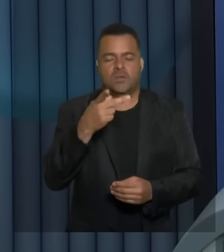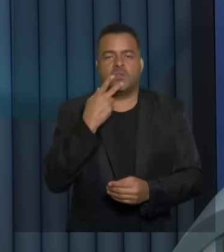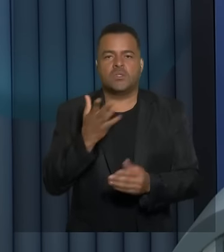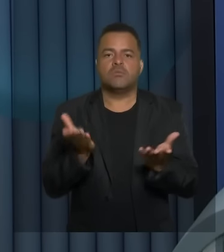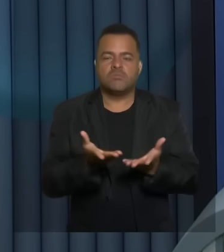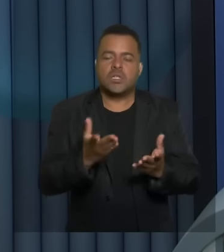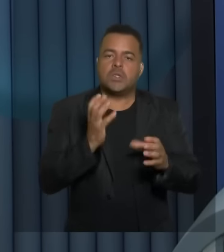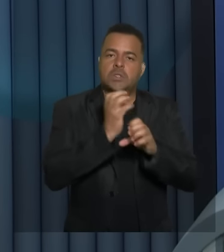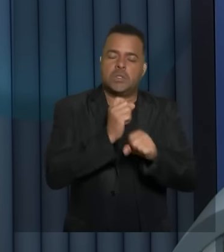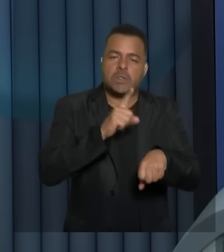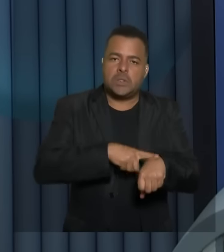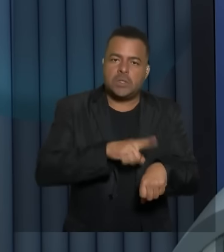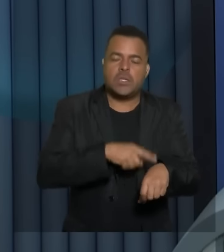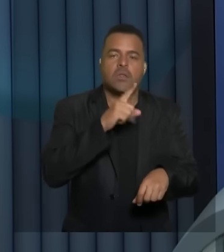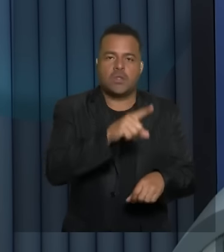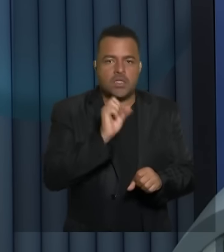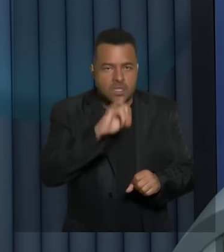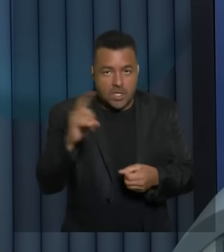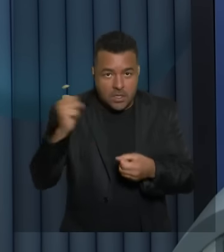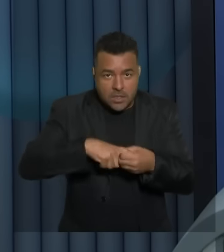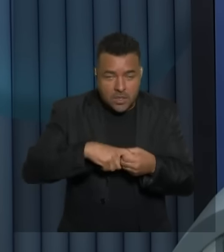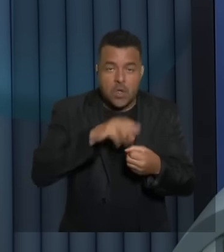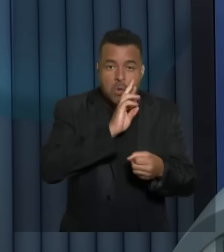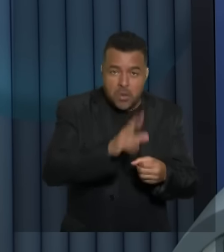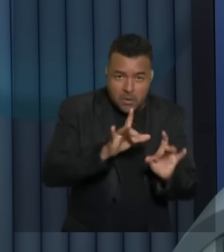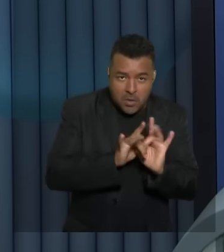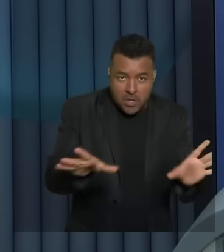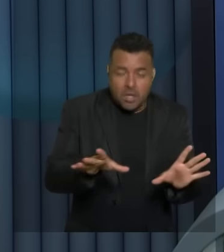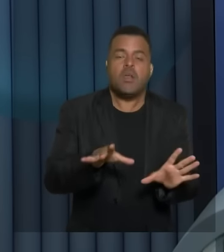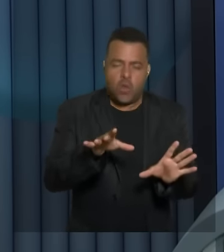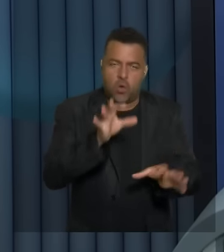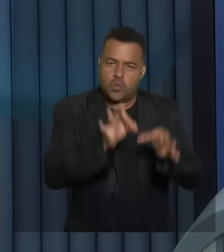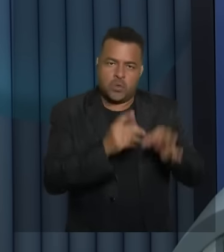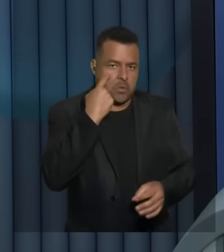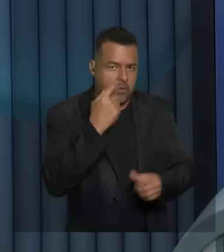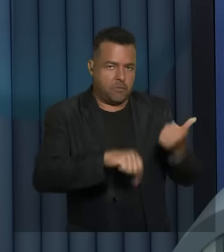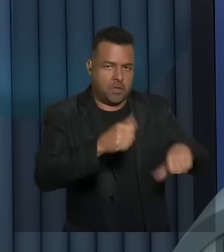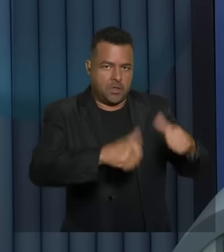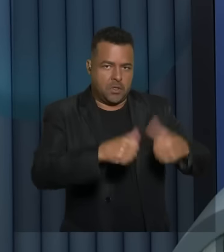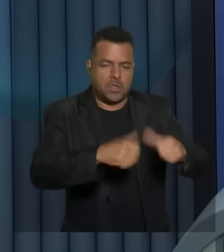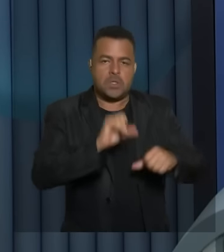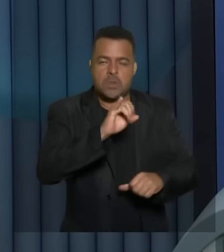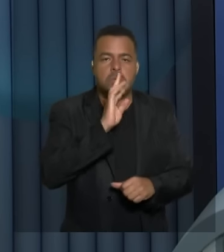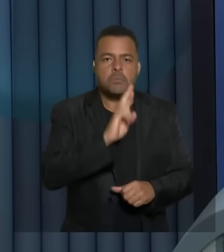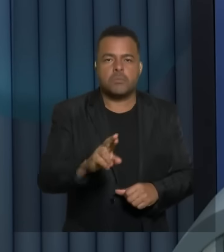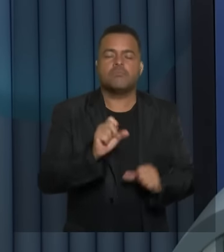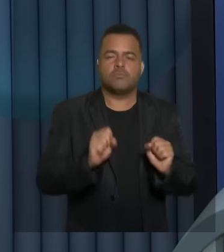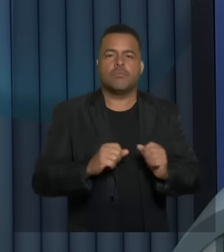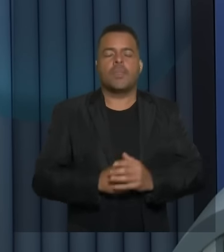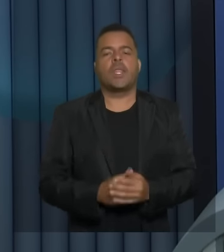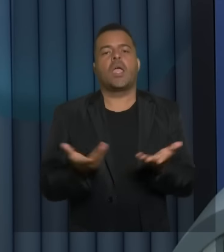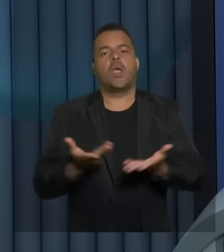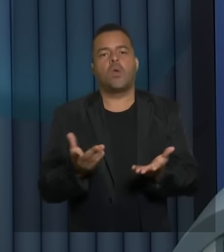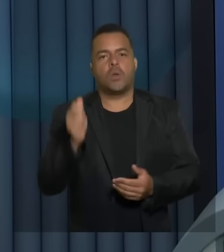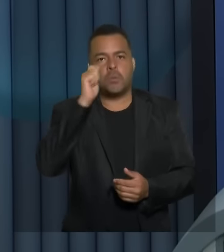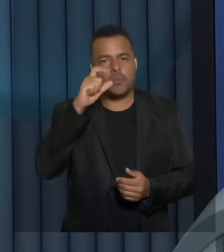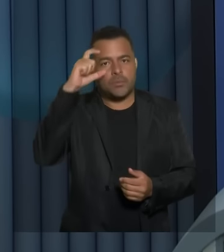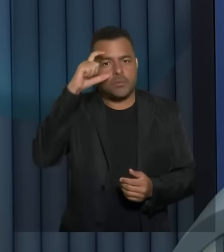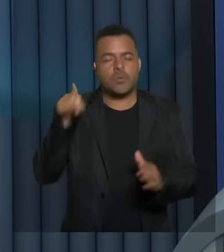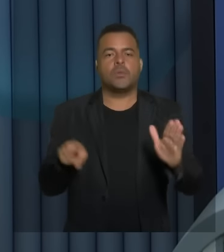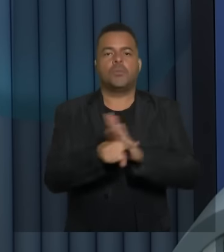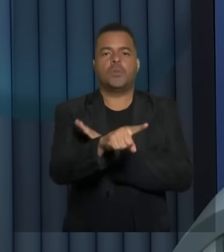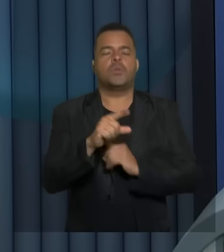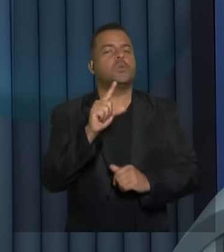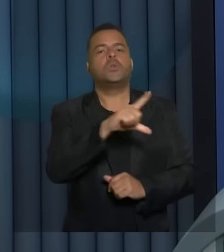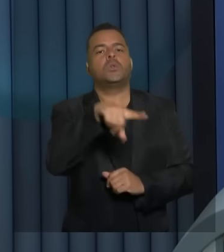assim que tivermos a resposta voltaremos a esse assunto e anunciaremos aqui a decisão o próximo a perguntar é Valdendor Pereira candidato